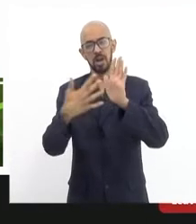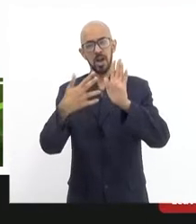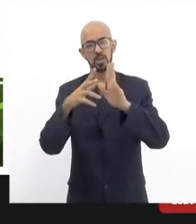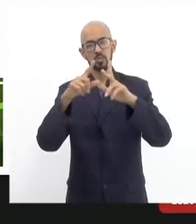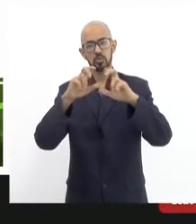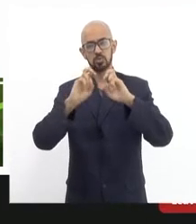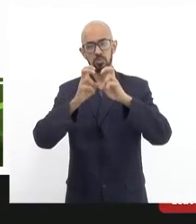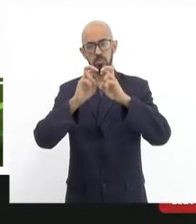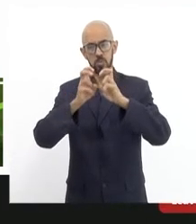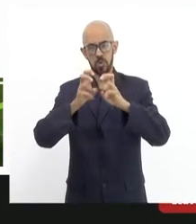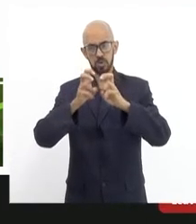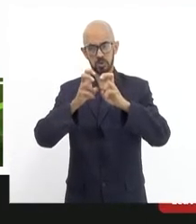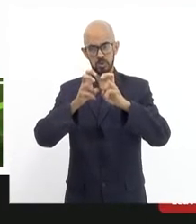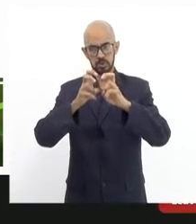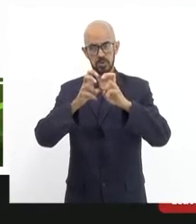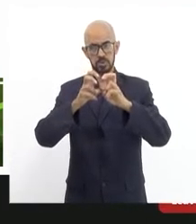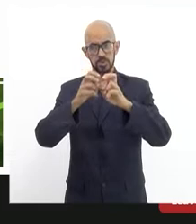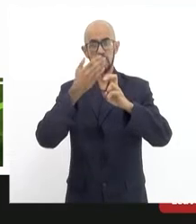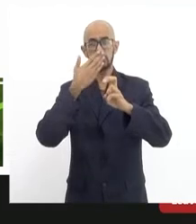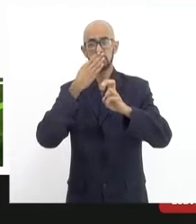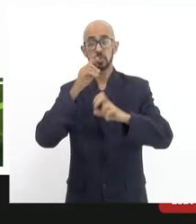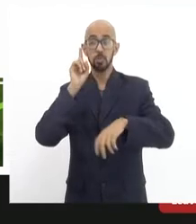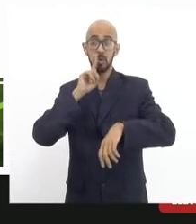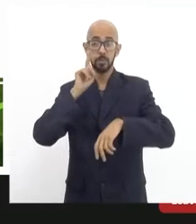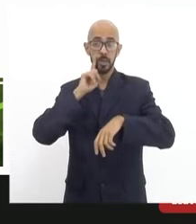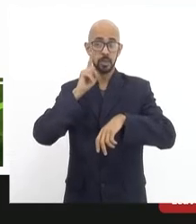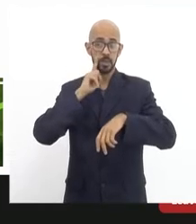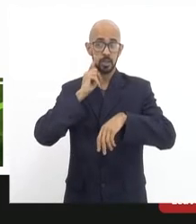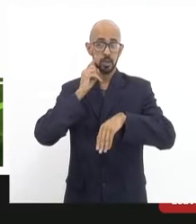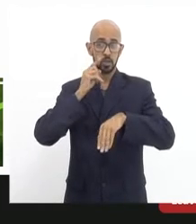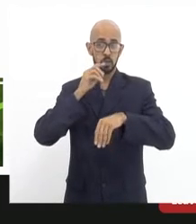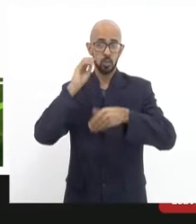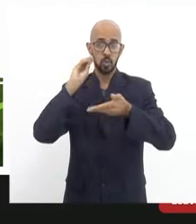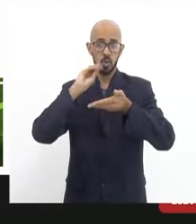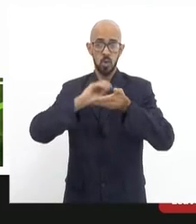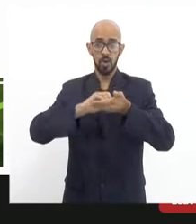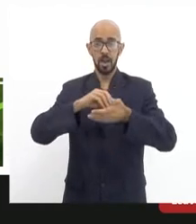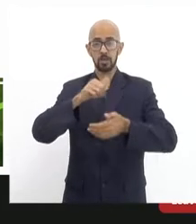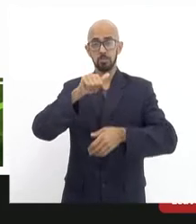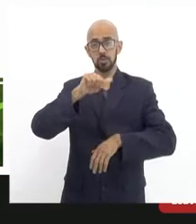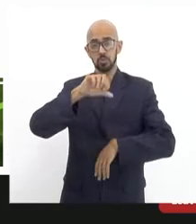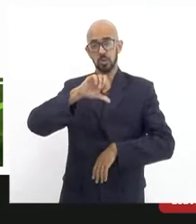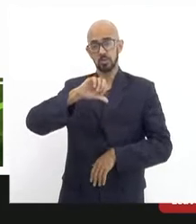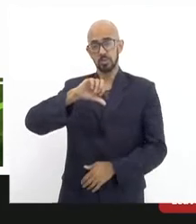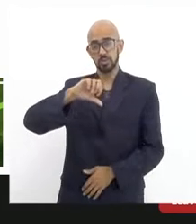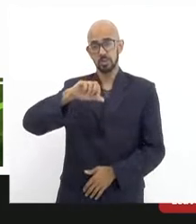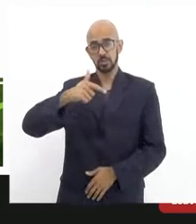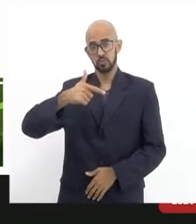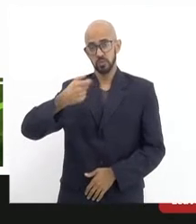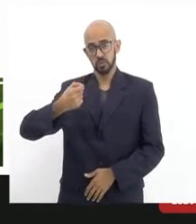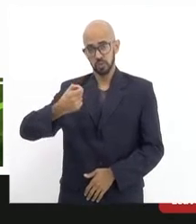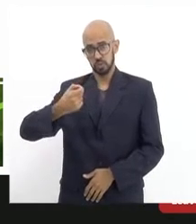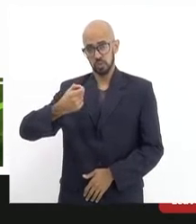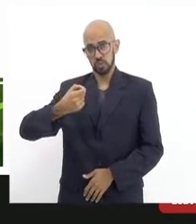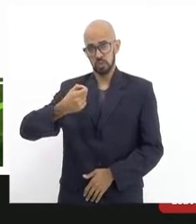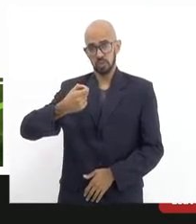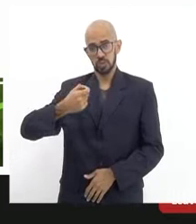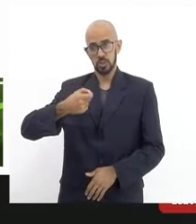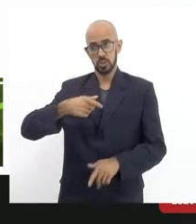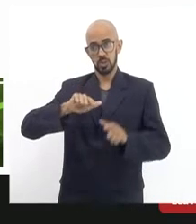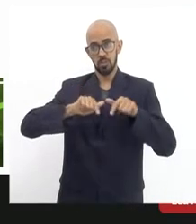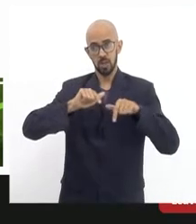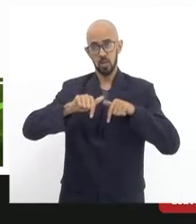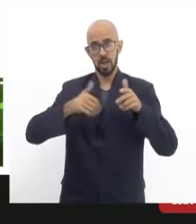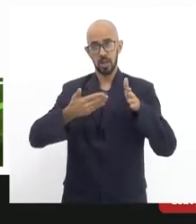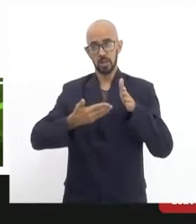o famoso bonde americano, introduzido em Santa Teresa na década de 1920, e que trabalhou de 1920